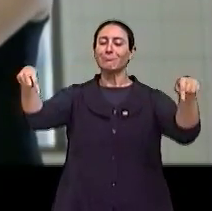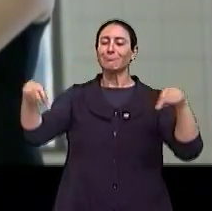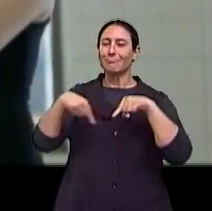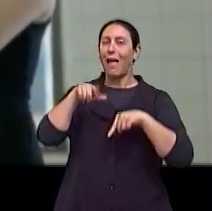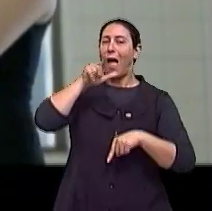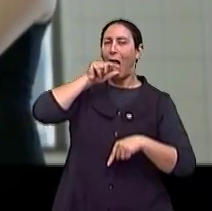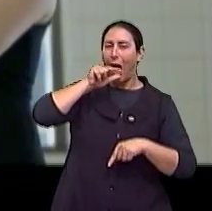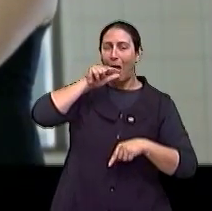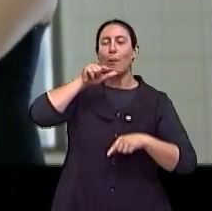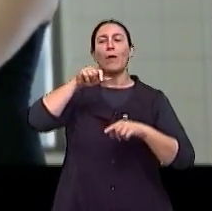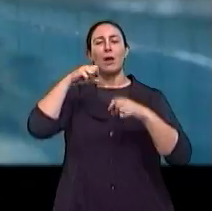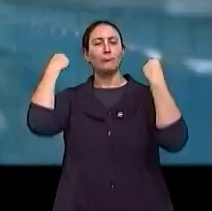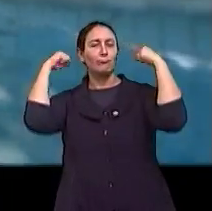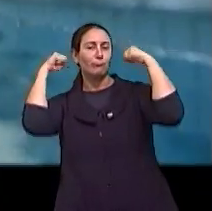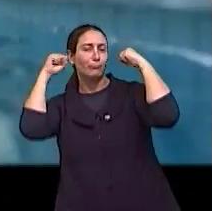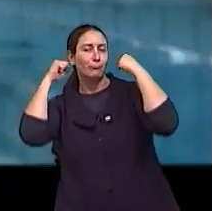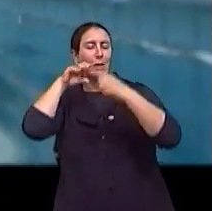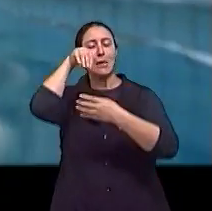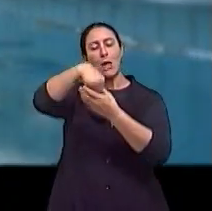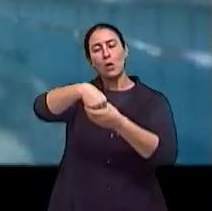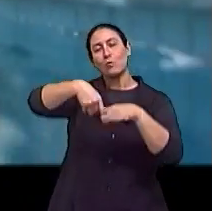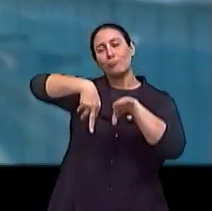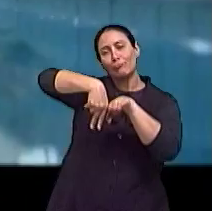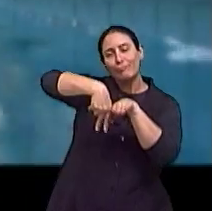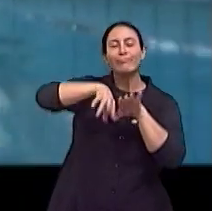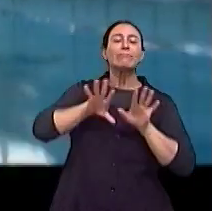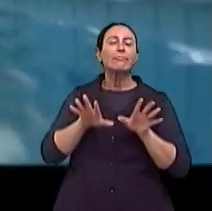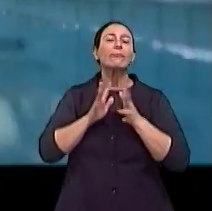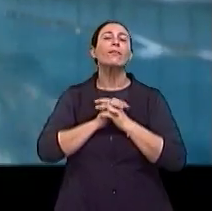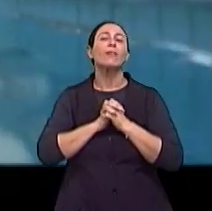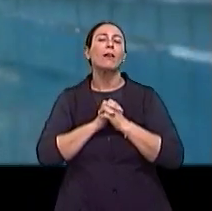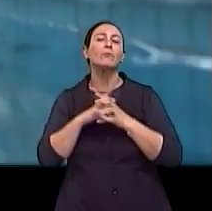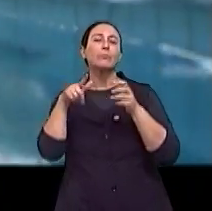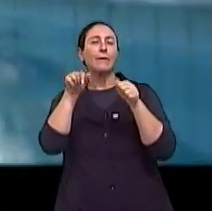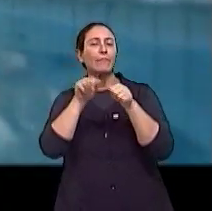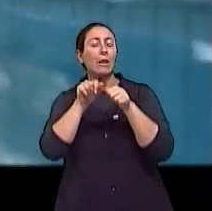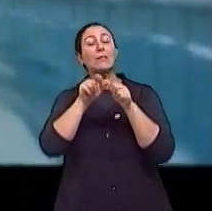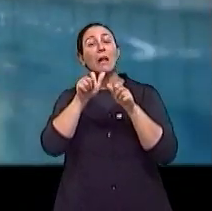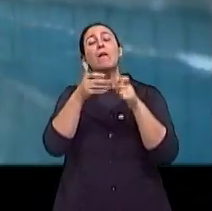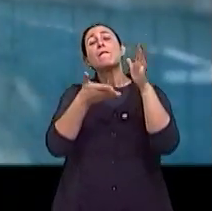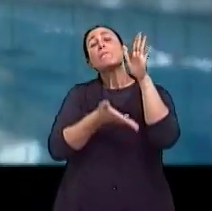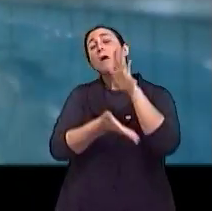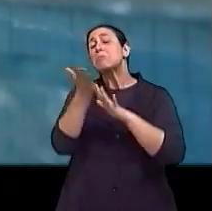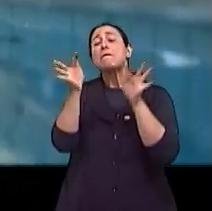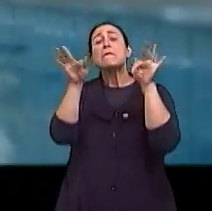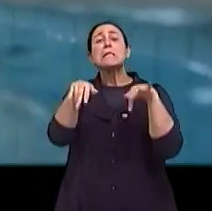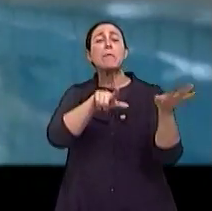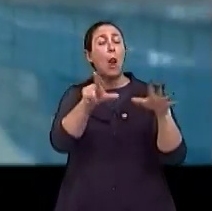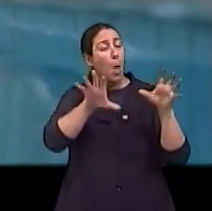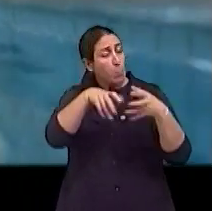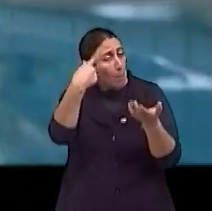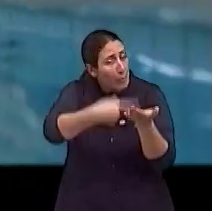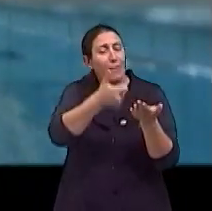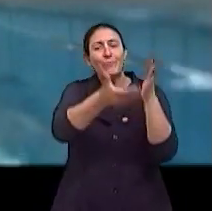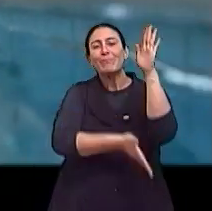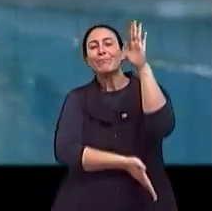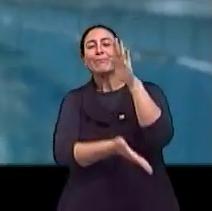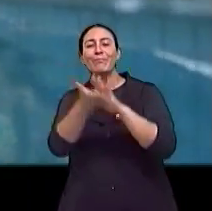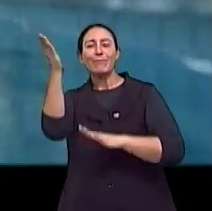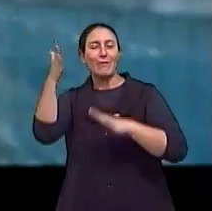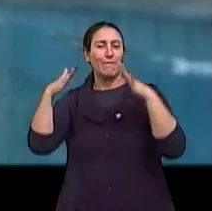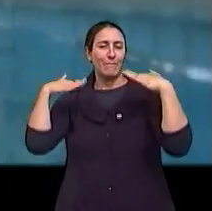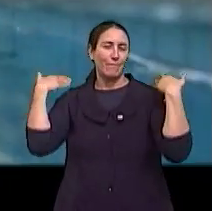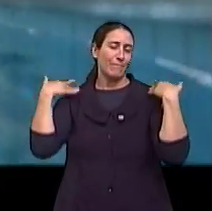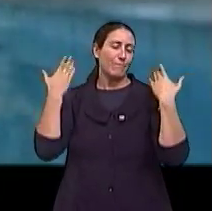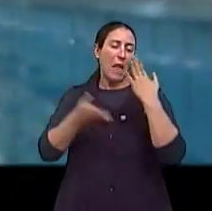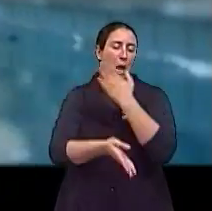que num dos almoços de confraternização, no fim de semana, eles vão para a Serra Gaúcha e, naquele momento, no banheiro,